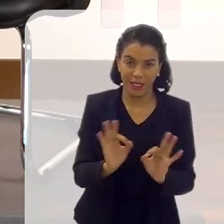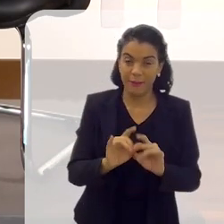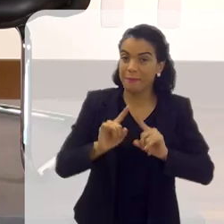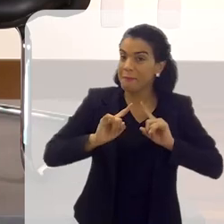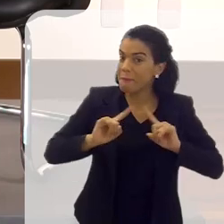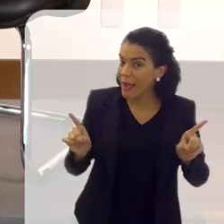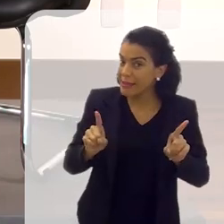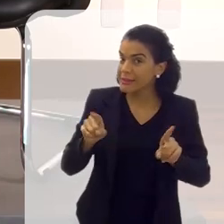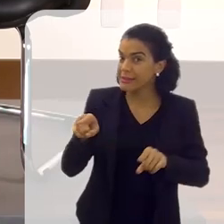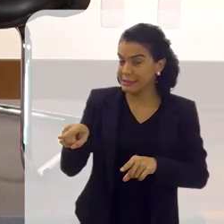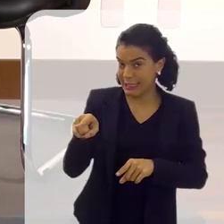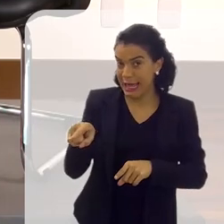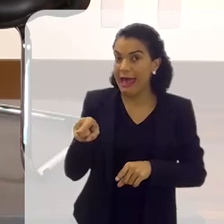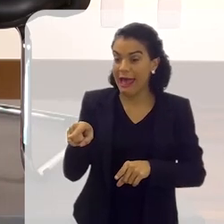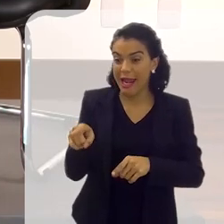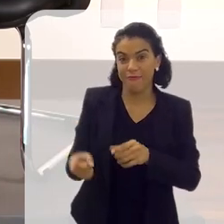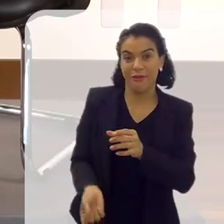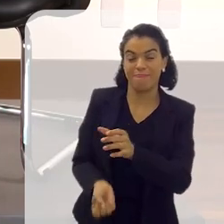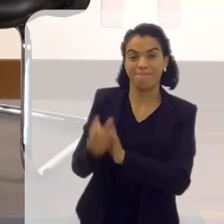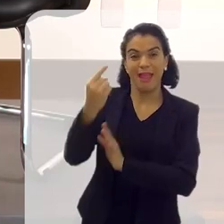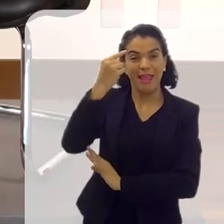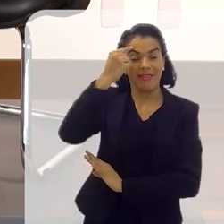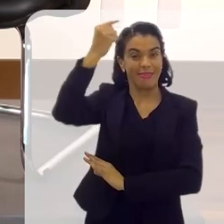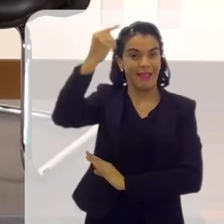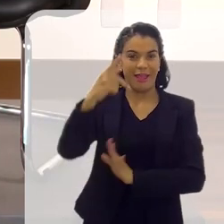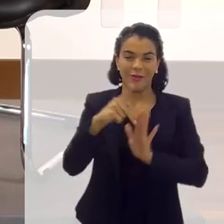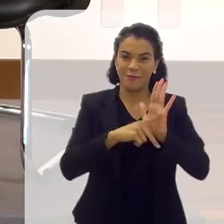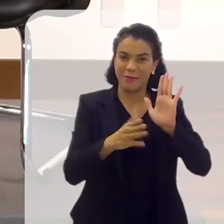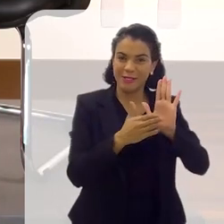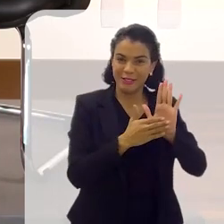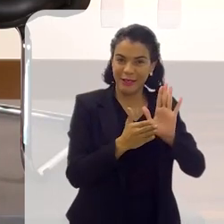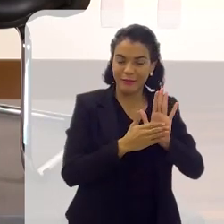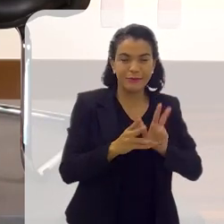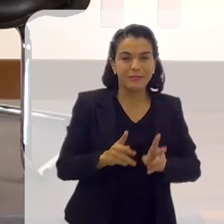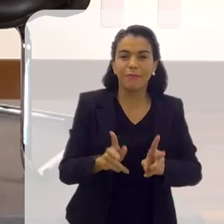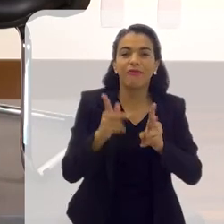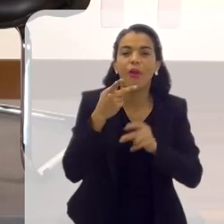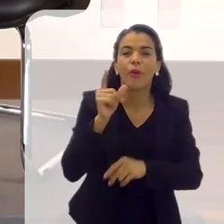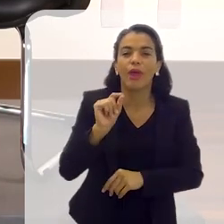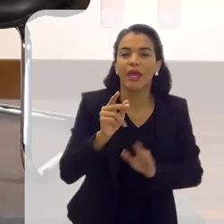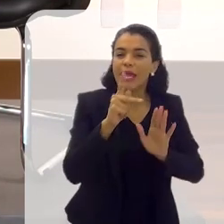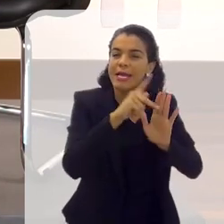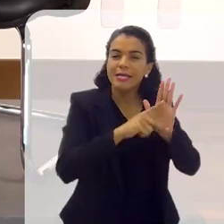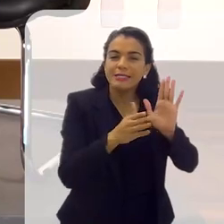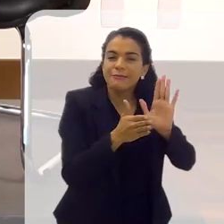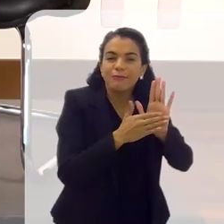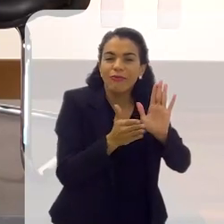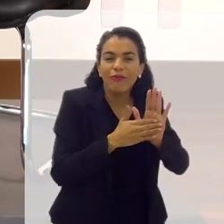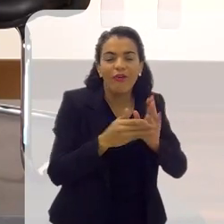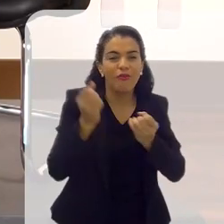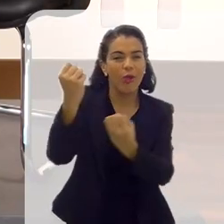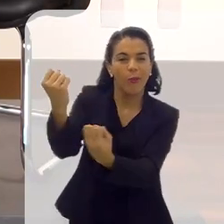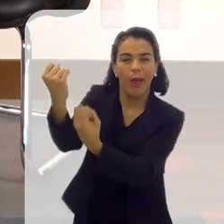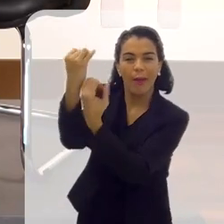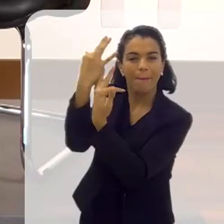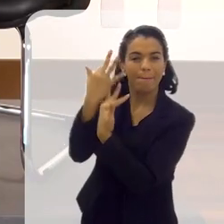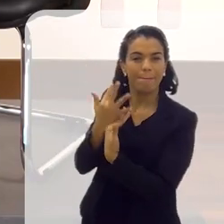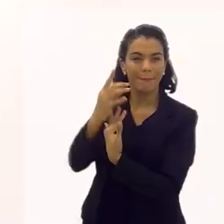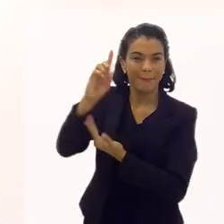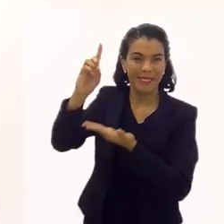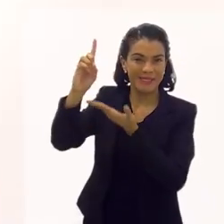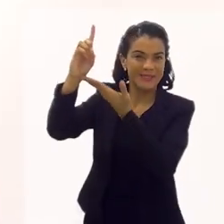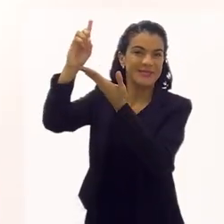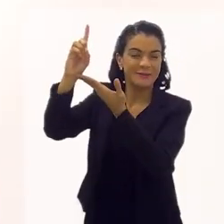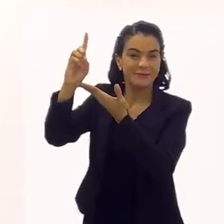digo isso, apesar que ela foi a inspiradora do projeto, eu sempre digo o seguinte, Luzia, esse projeto foi uma bênção do